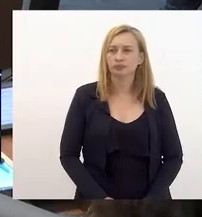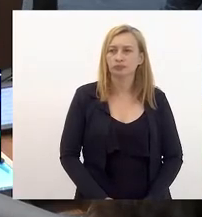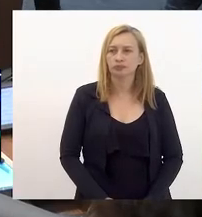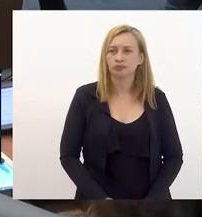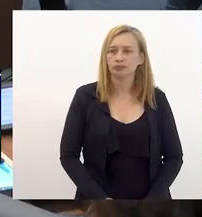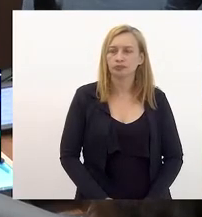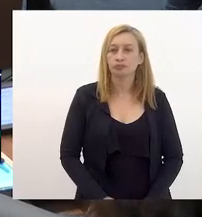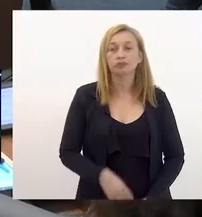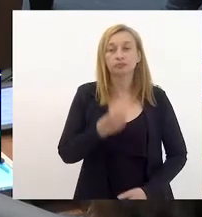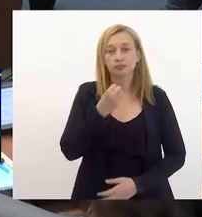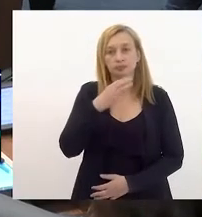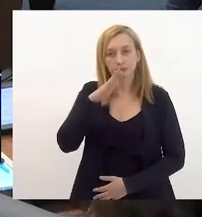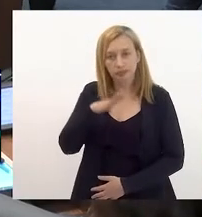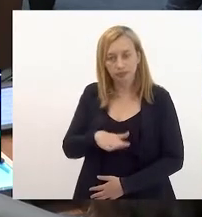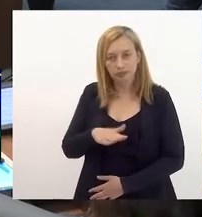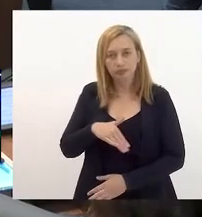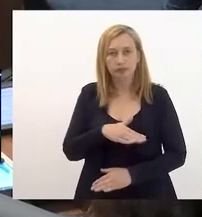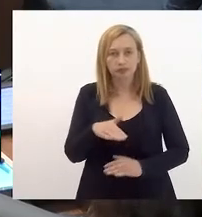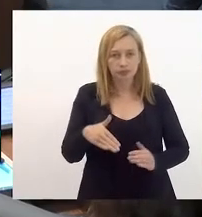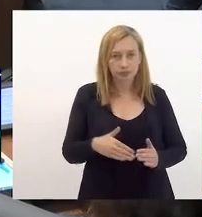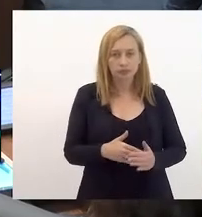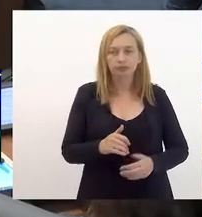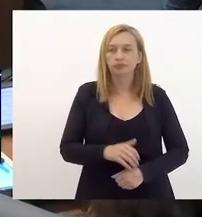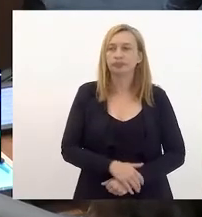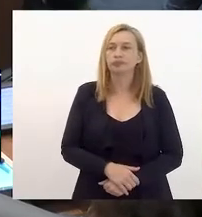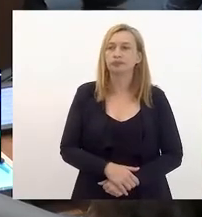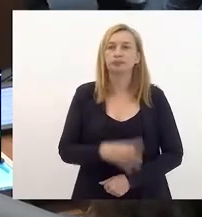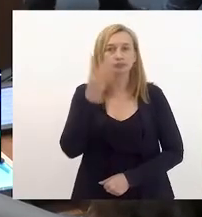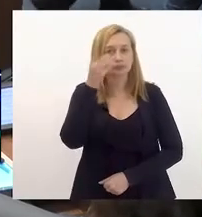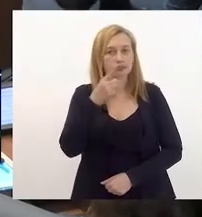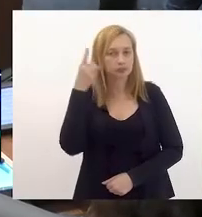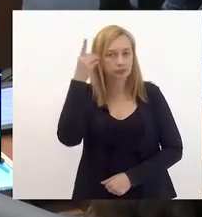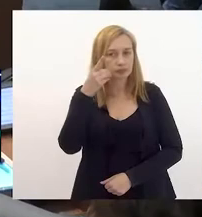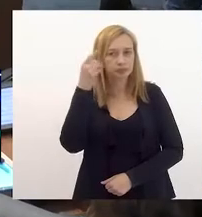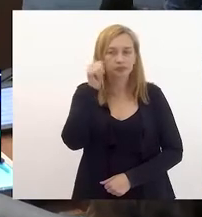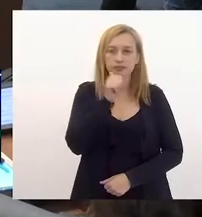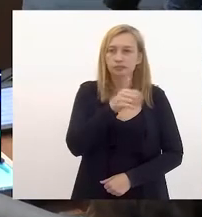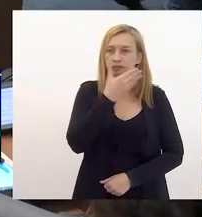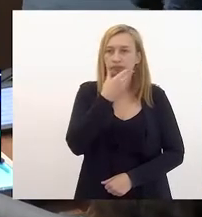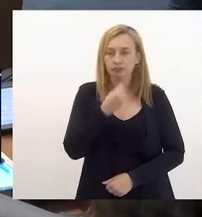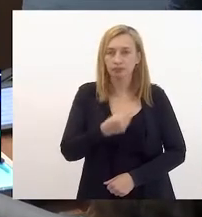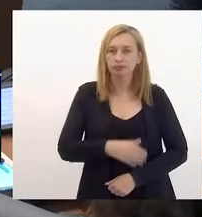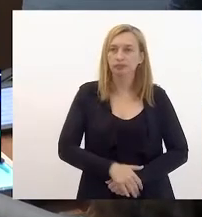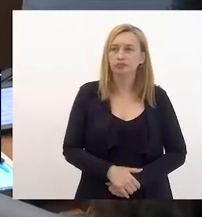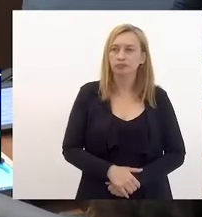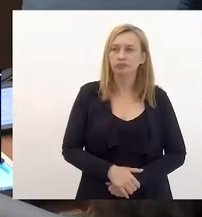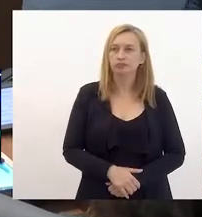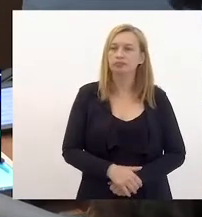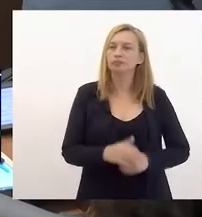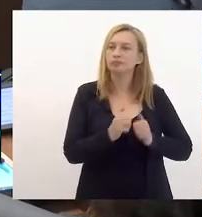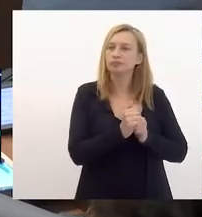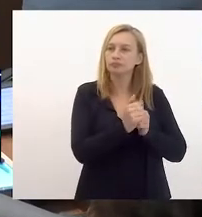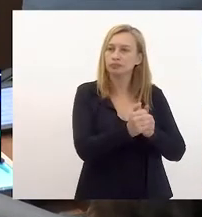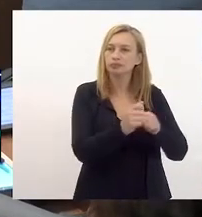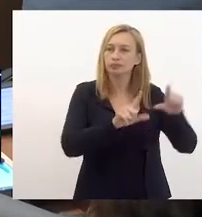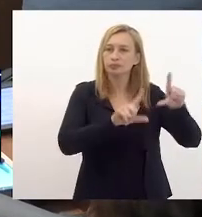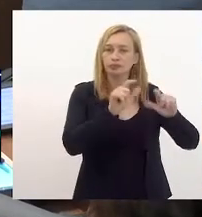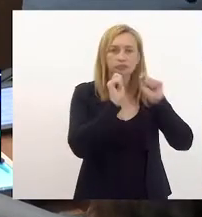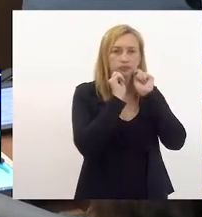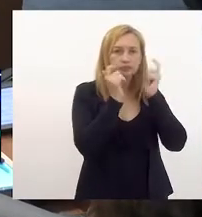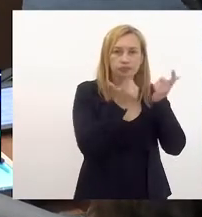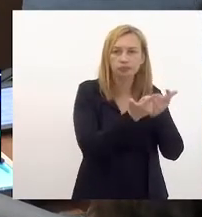Boa tarde a todos e todas, aos deputados, deputadas, àqueles que nos acompanham pela TV